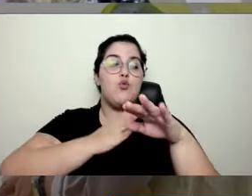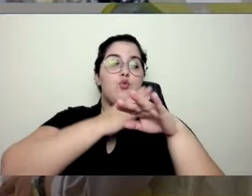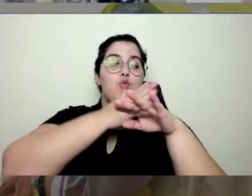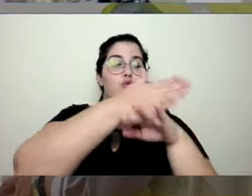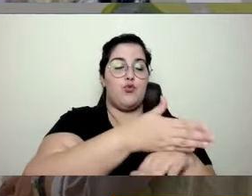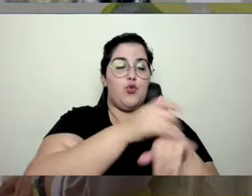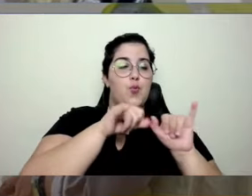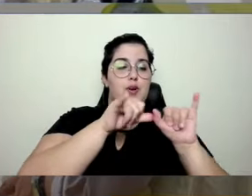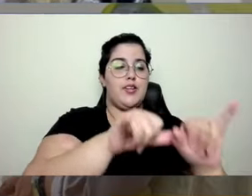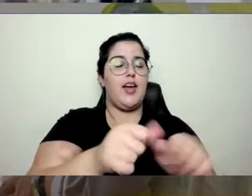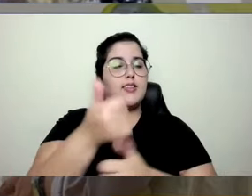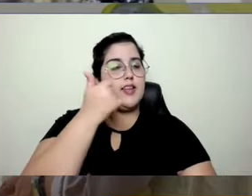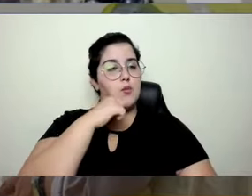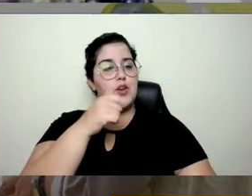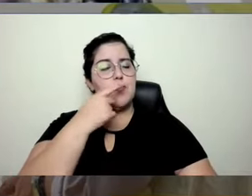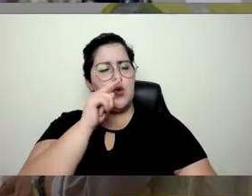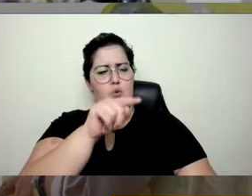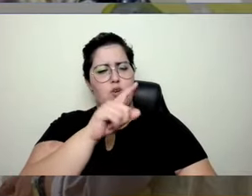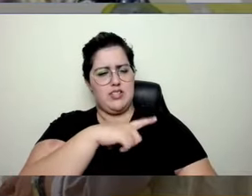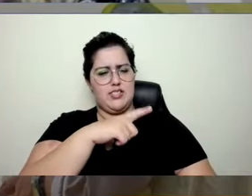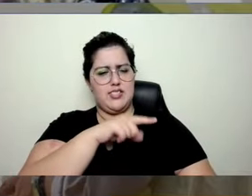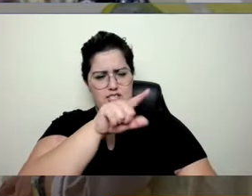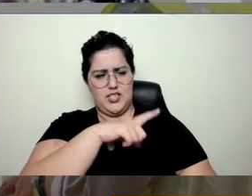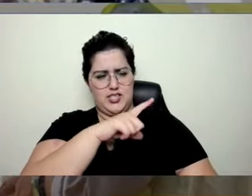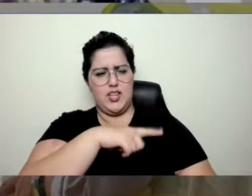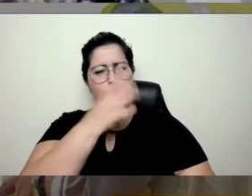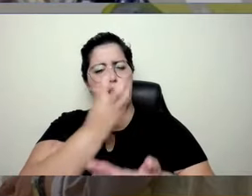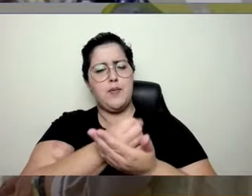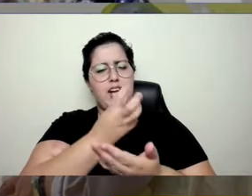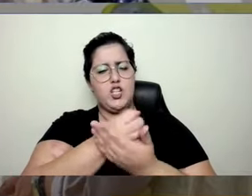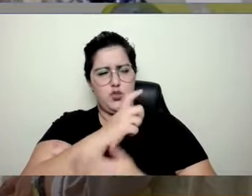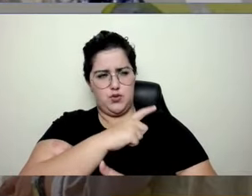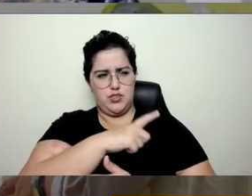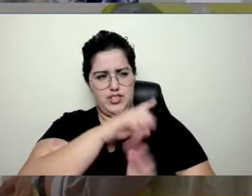caixa falou assim, a senhora tem um aplicativo para ter desconto?